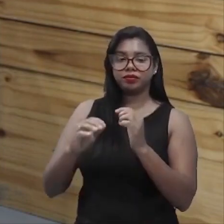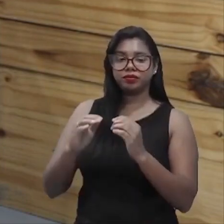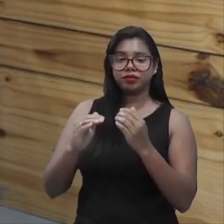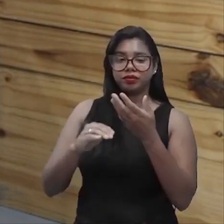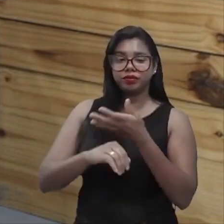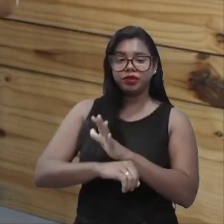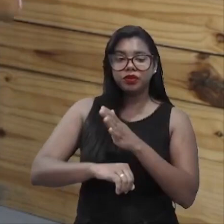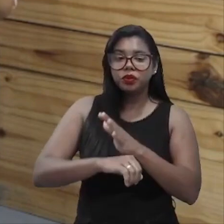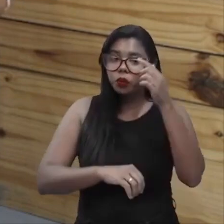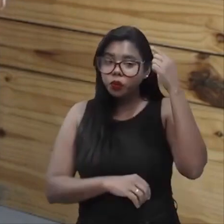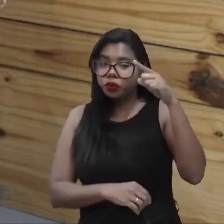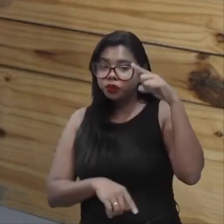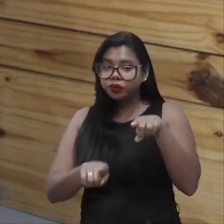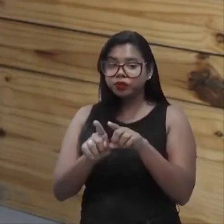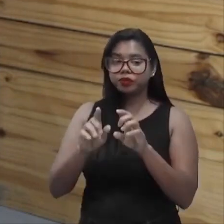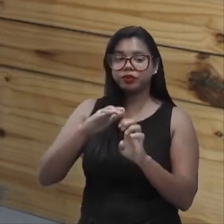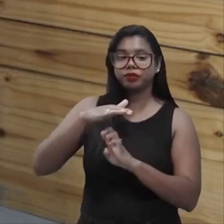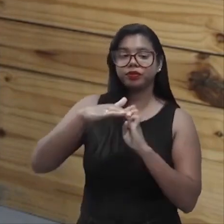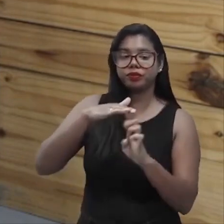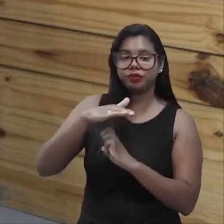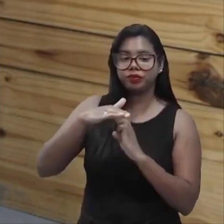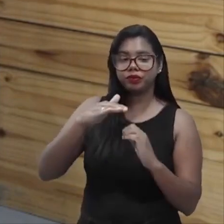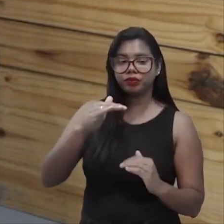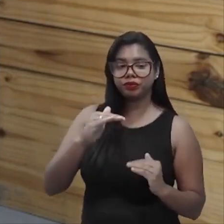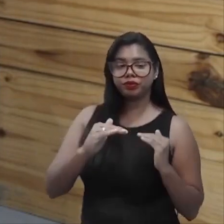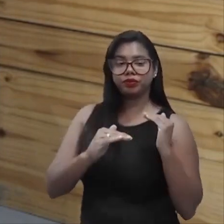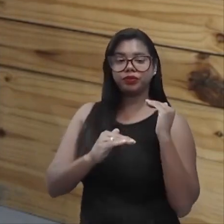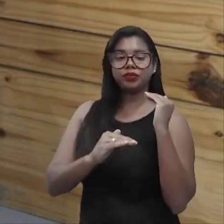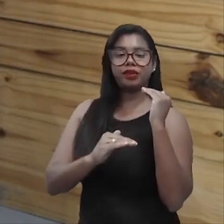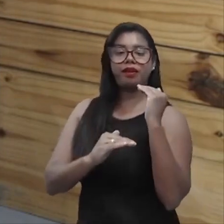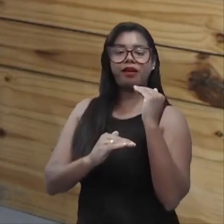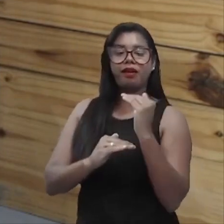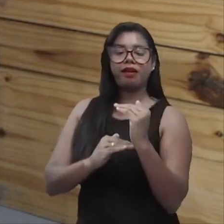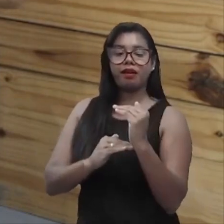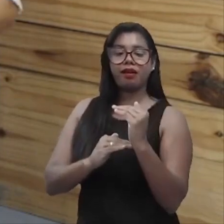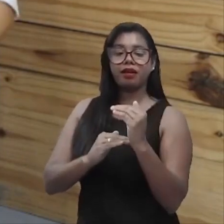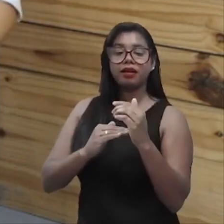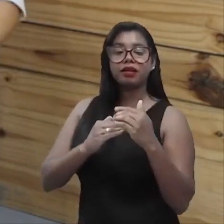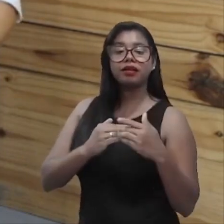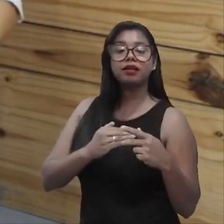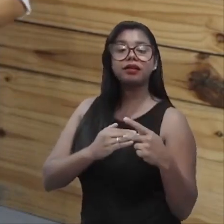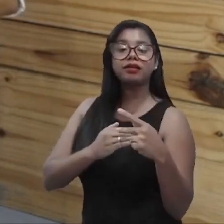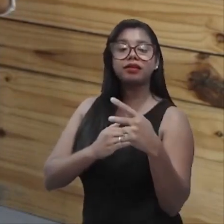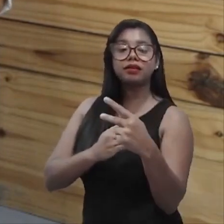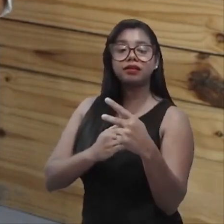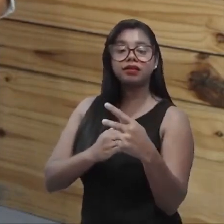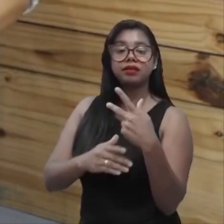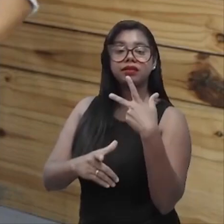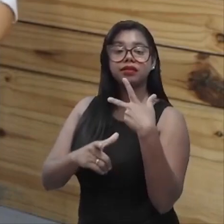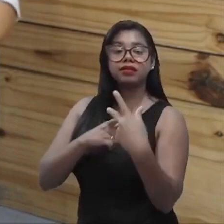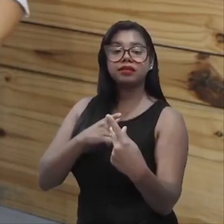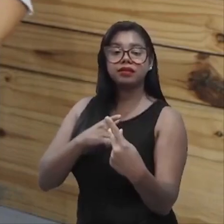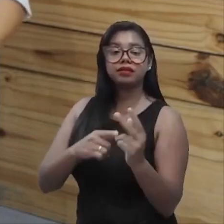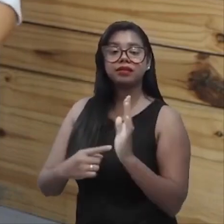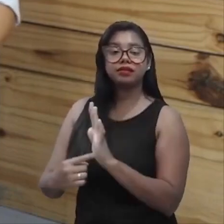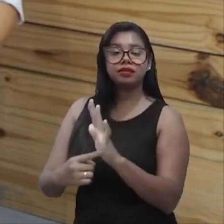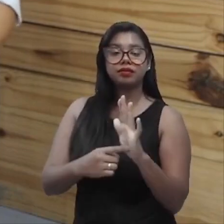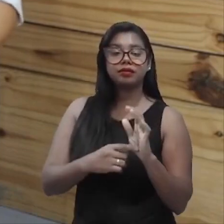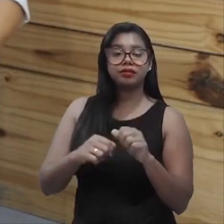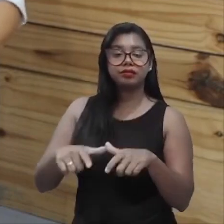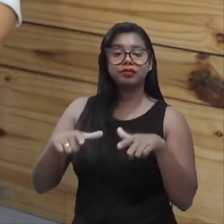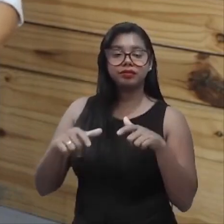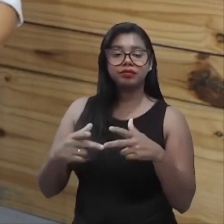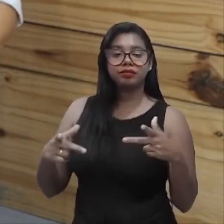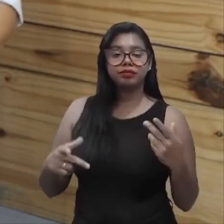práticas. Então isso já é um passo para que lá na frente a empresa consiga ser submetida às certificações.